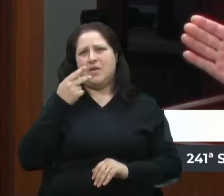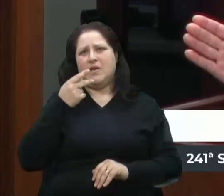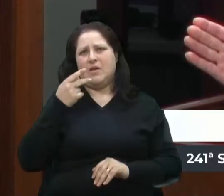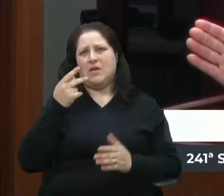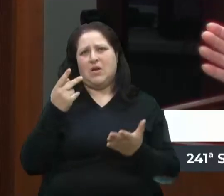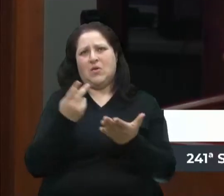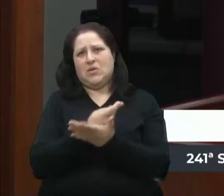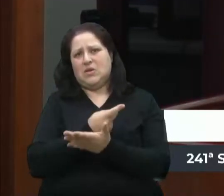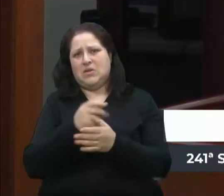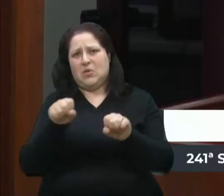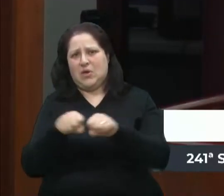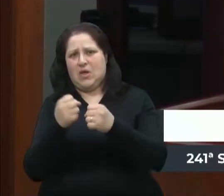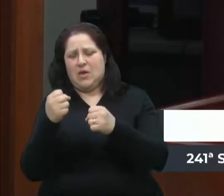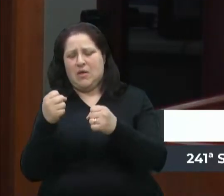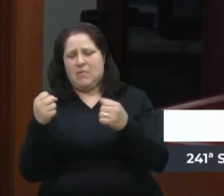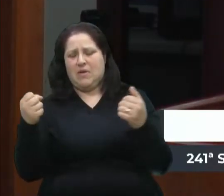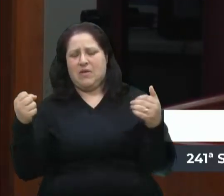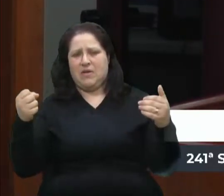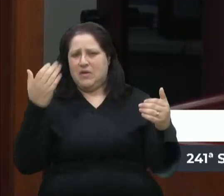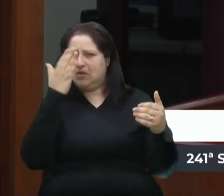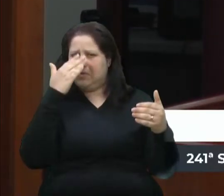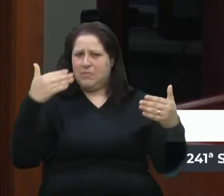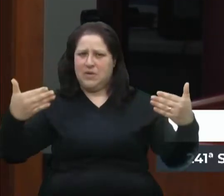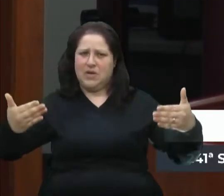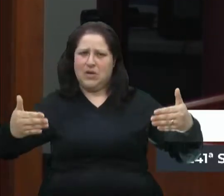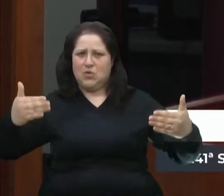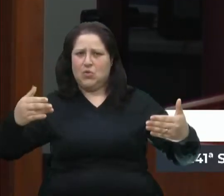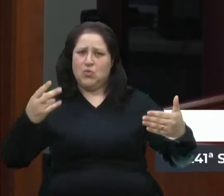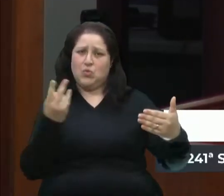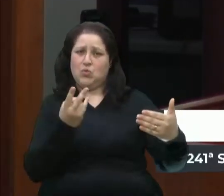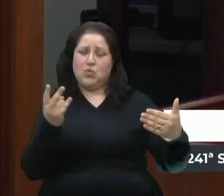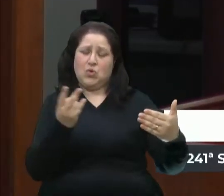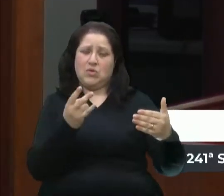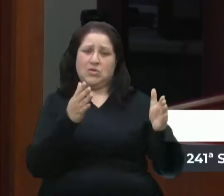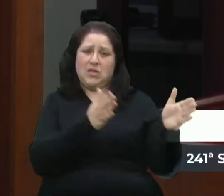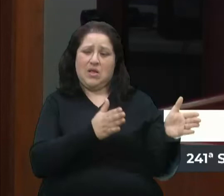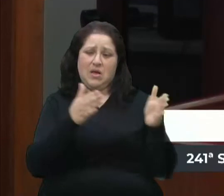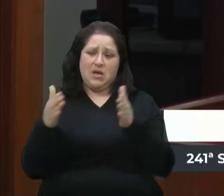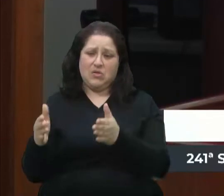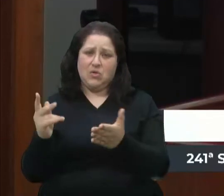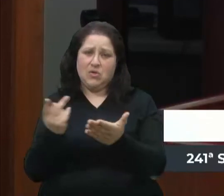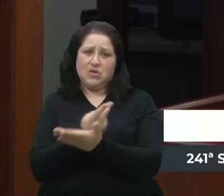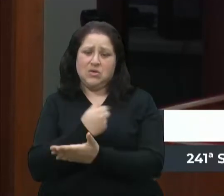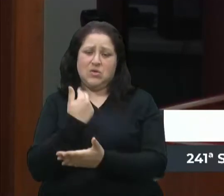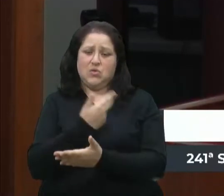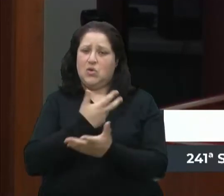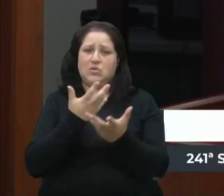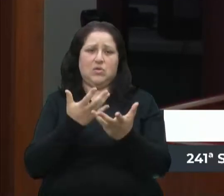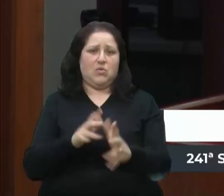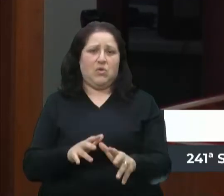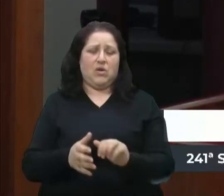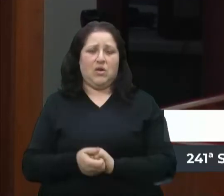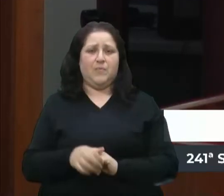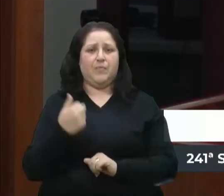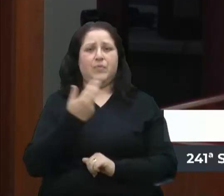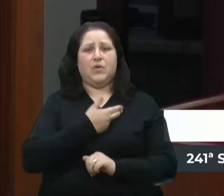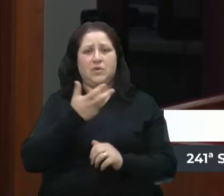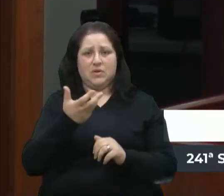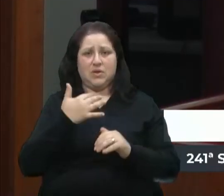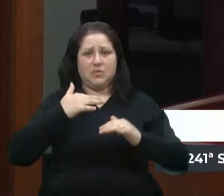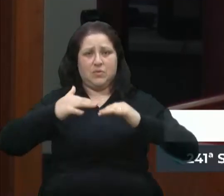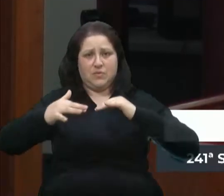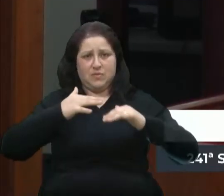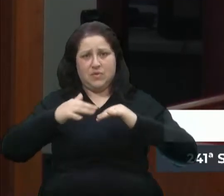Aconteceu dos dois lados e é isso que a gente não quer. A gente quer fazer a nossa manifestação. Quando vier uma ordem superior